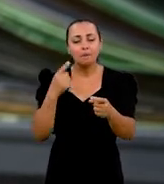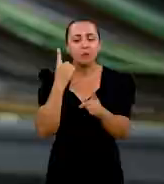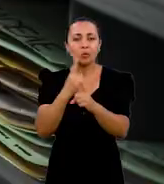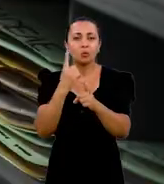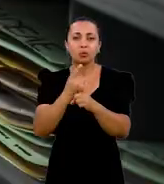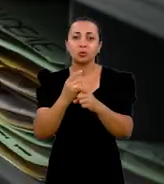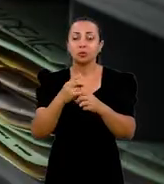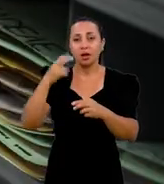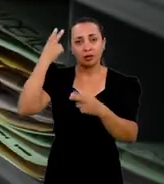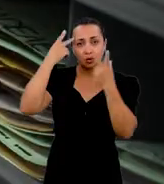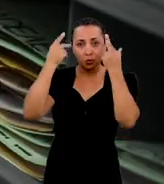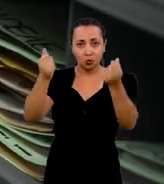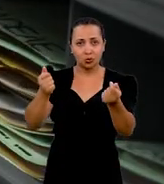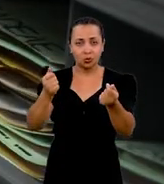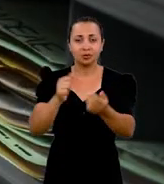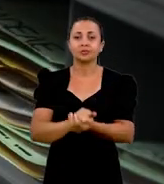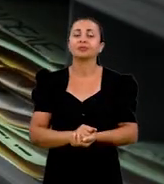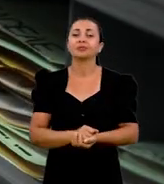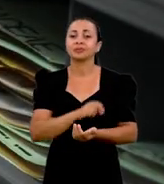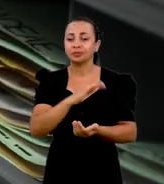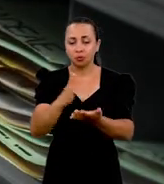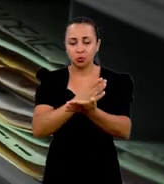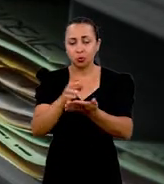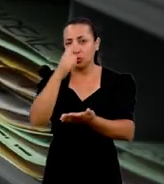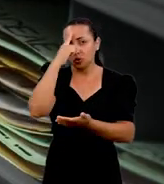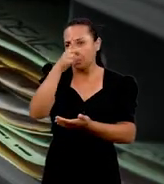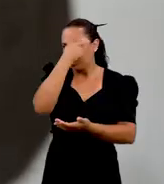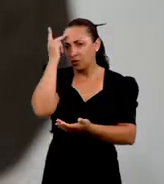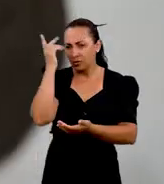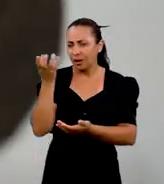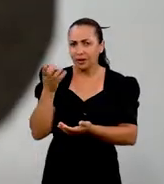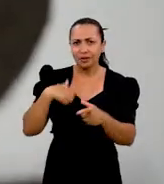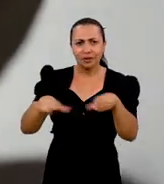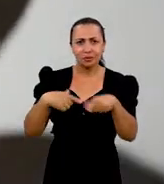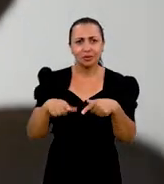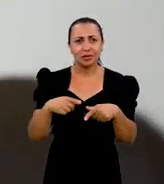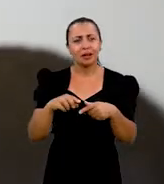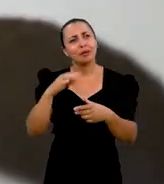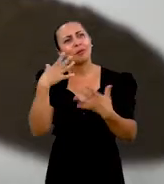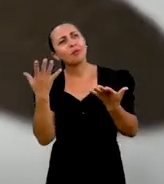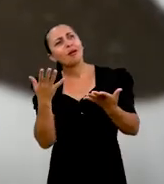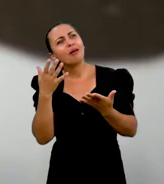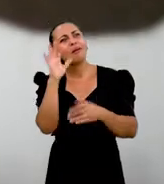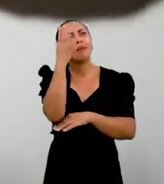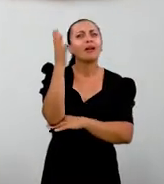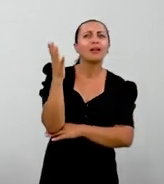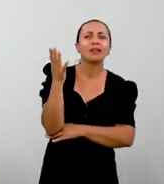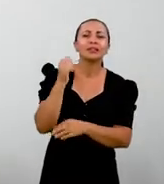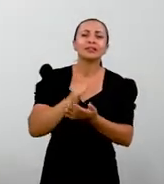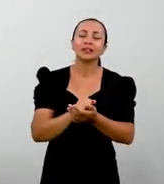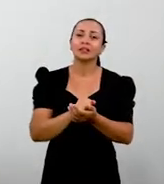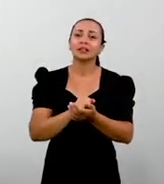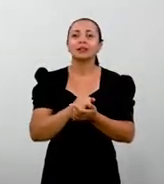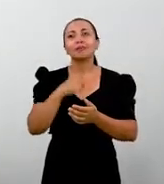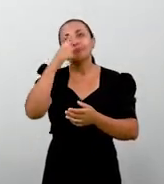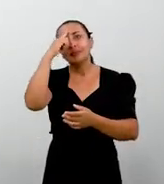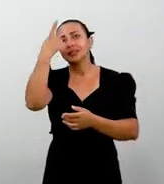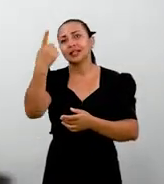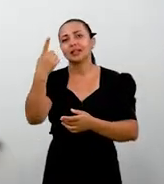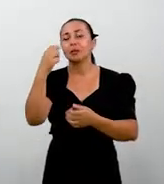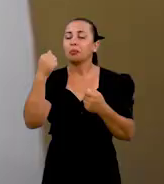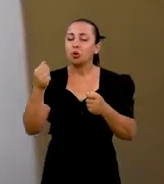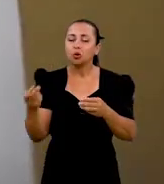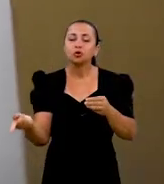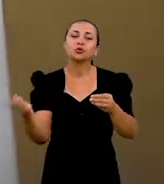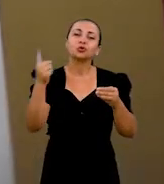natureza. Se alguém um dia quiser trabalhar com determinada espécie, ela não precisa ter uma ideia de como essa espécie é na